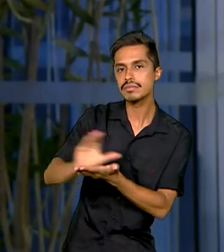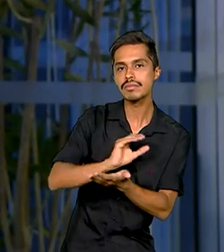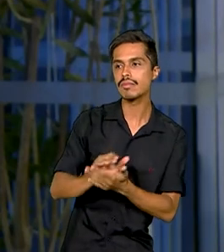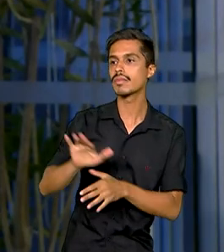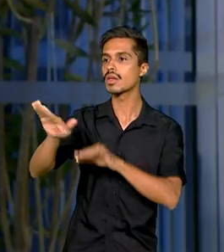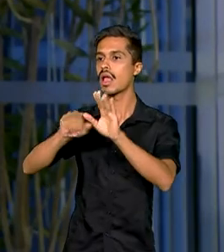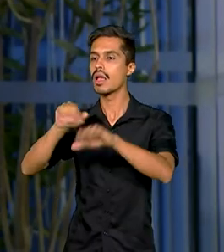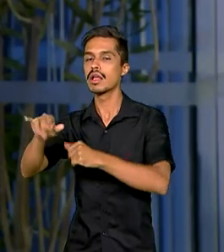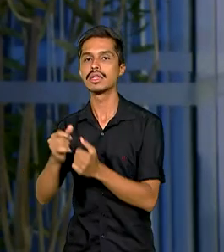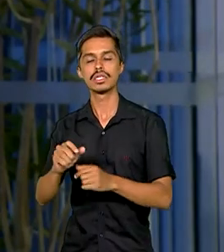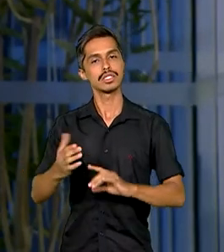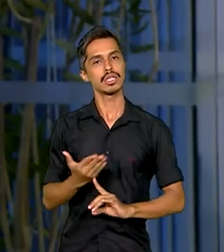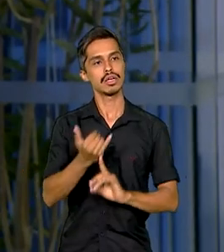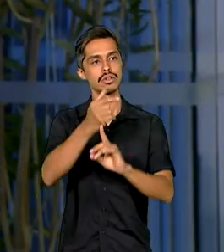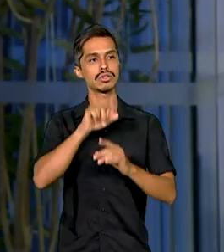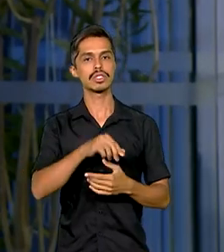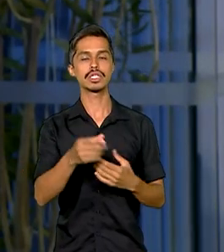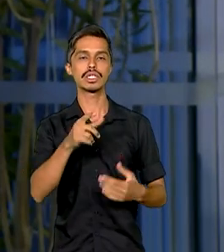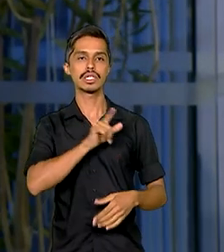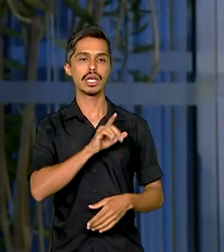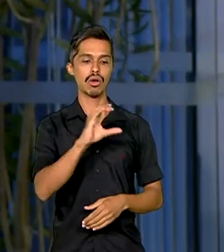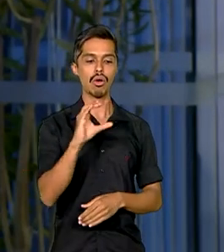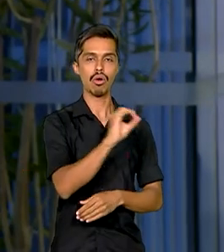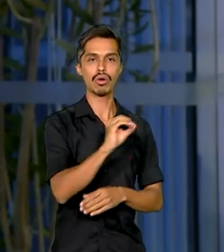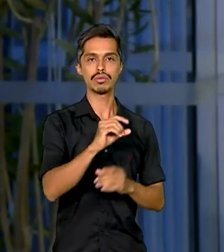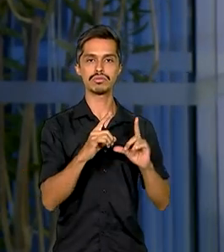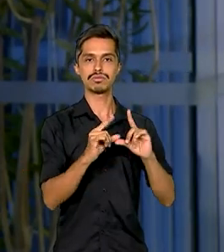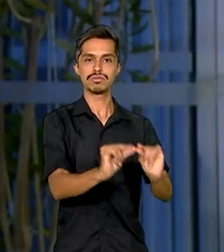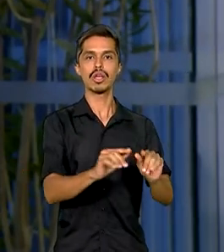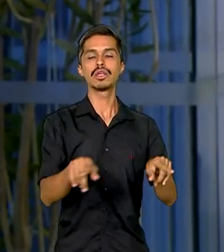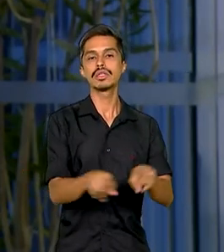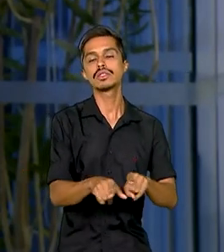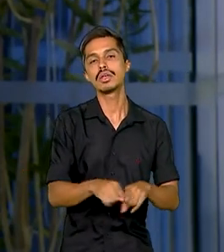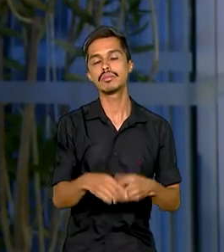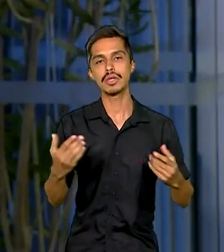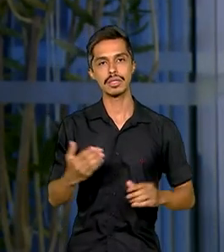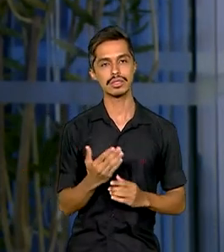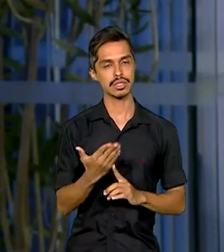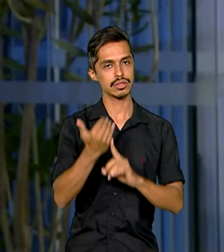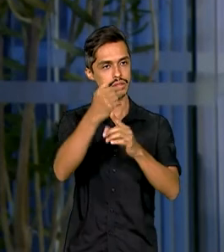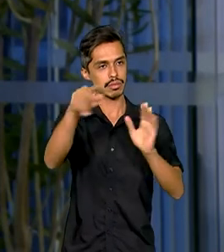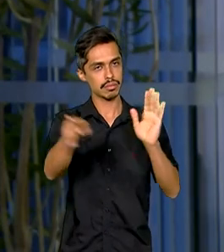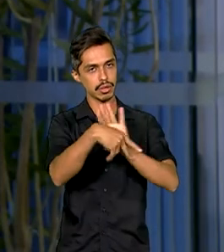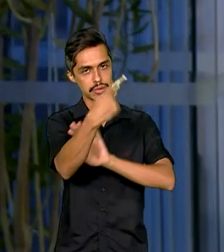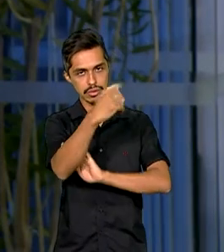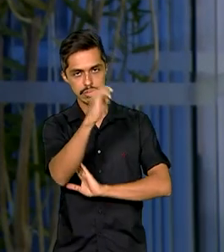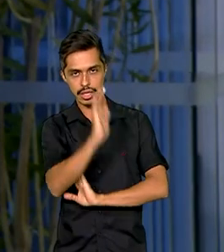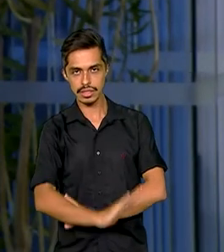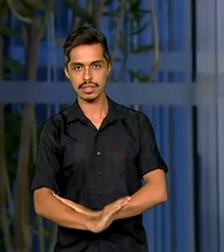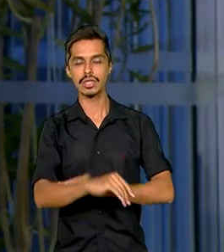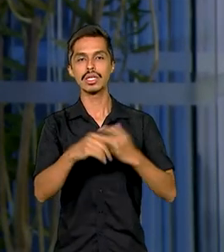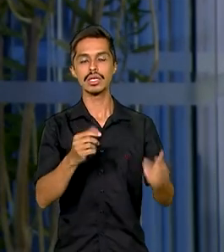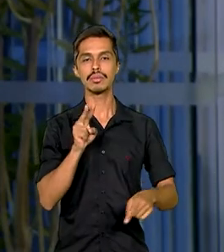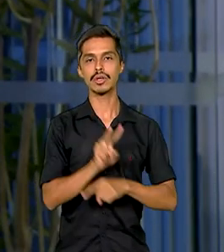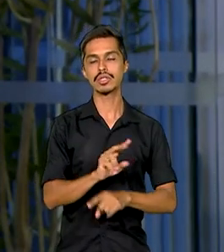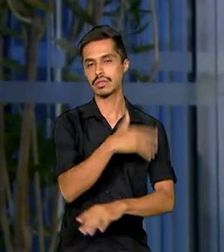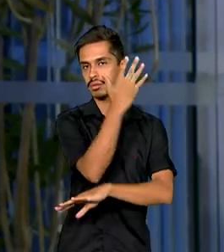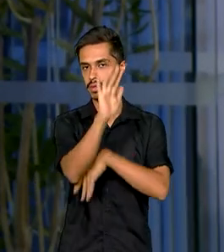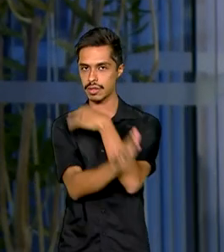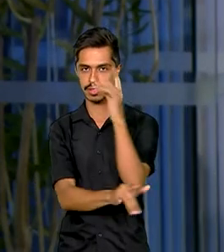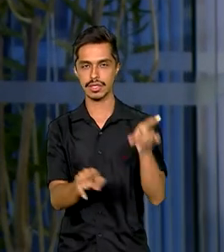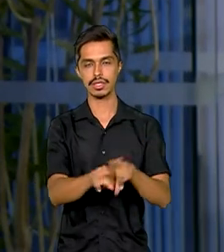tecnologias de baixo carbono e também para promover economias brasileiras que protejam a natureza e a